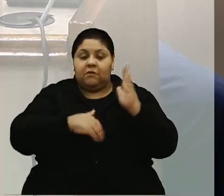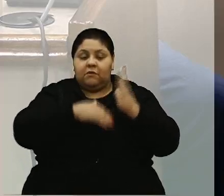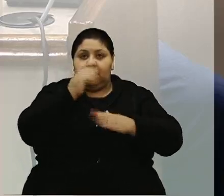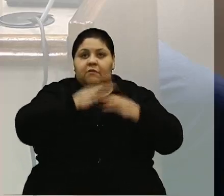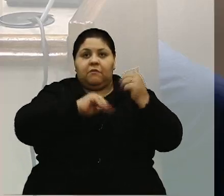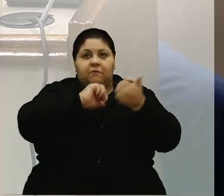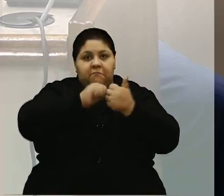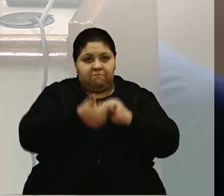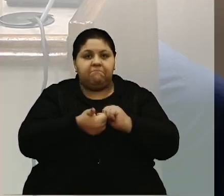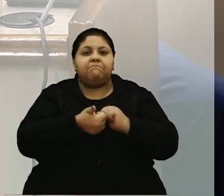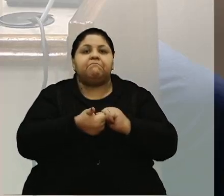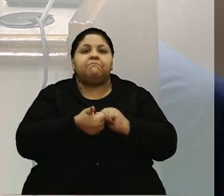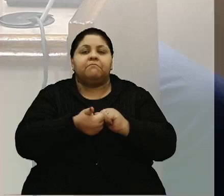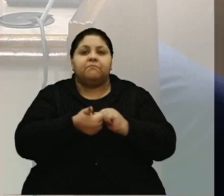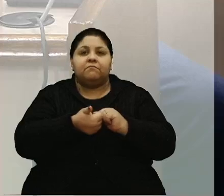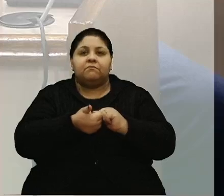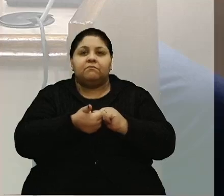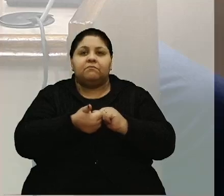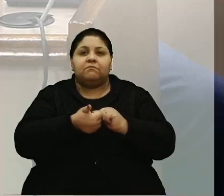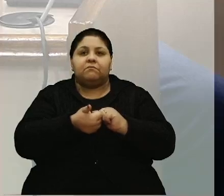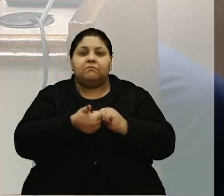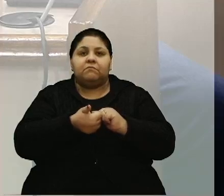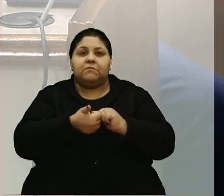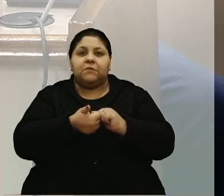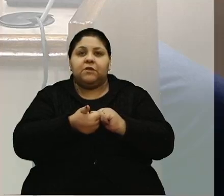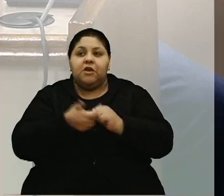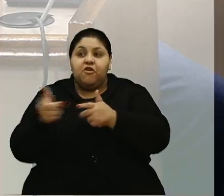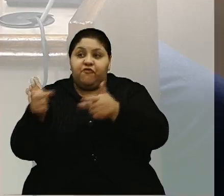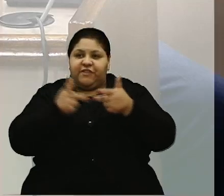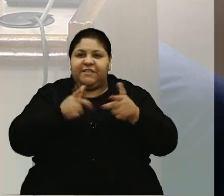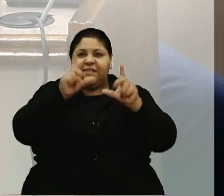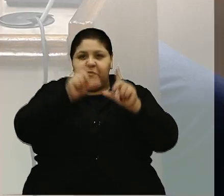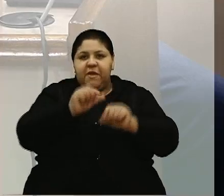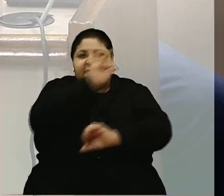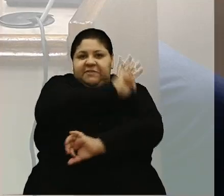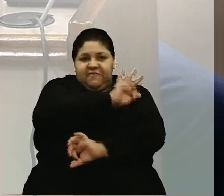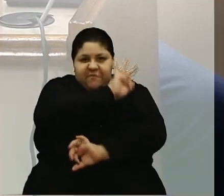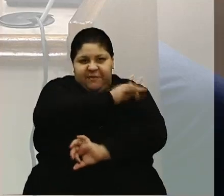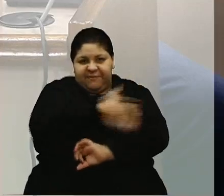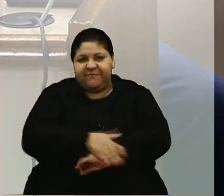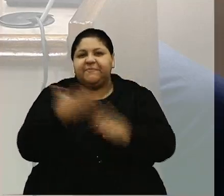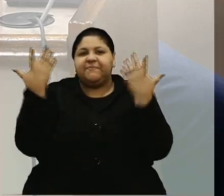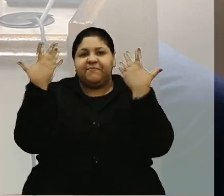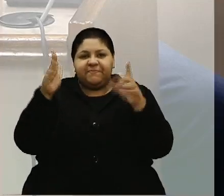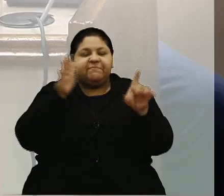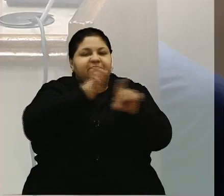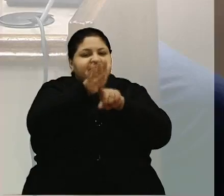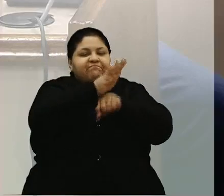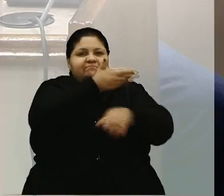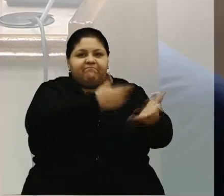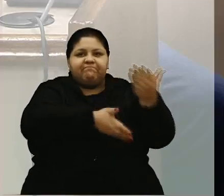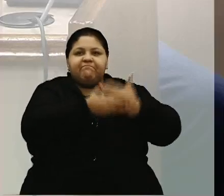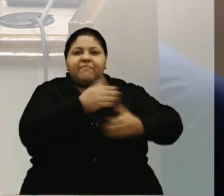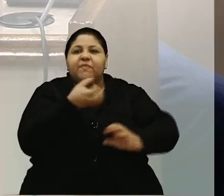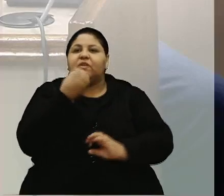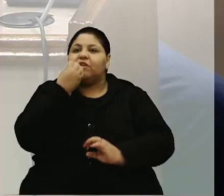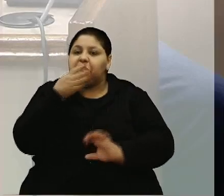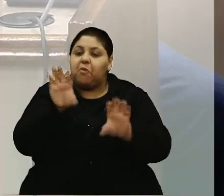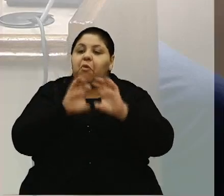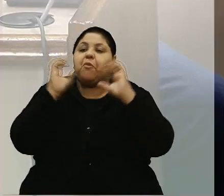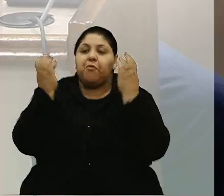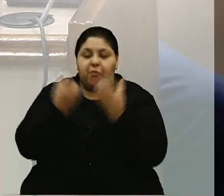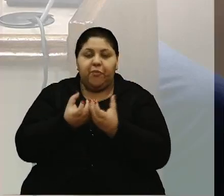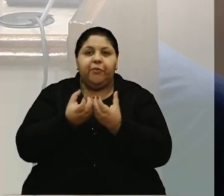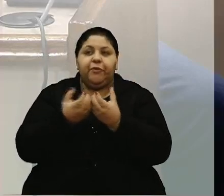defendemos isso, e irá menos na farmácia. Então, parabéns pelas demandas atendidas, e que bom que a comunidade